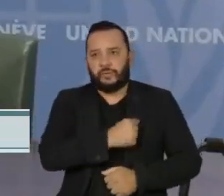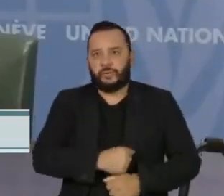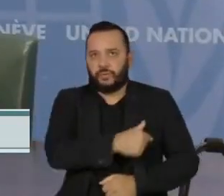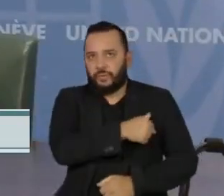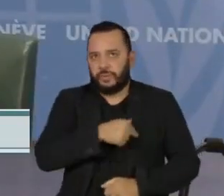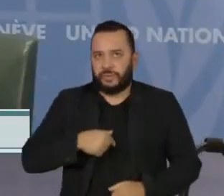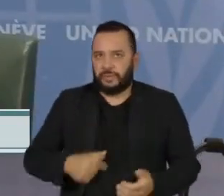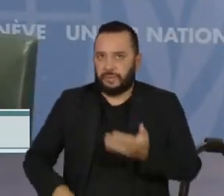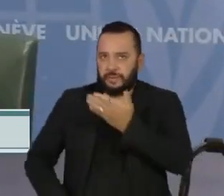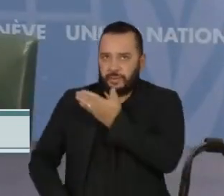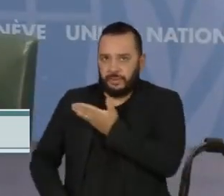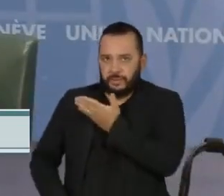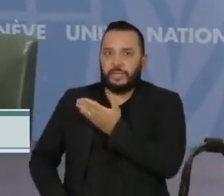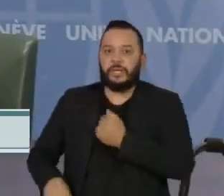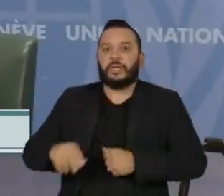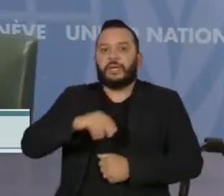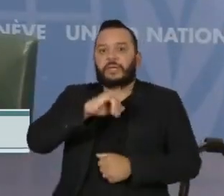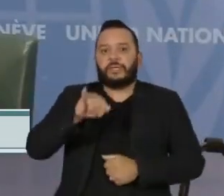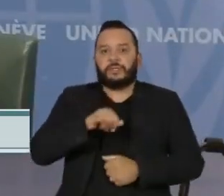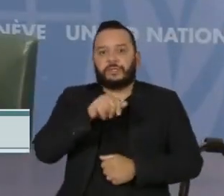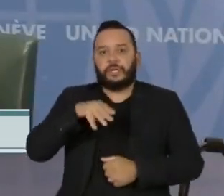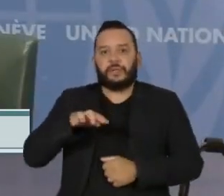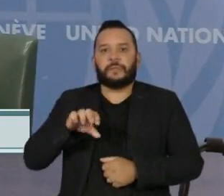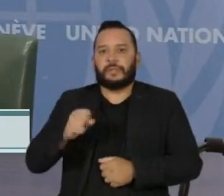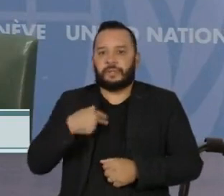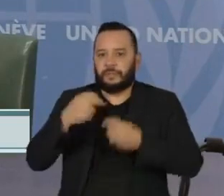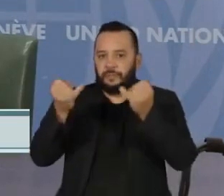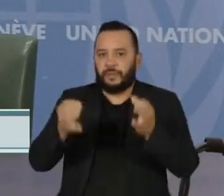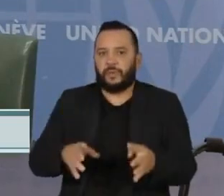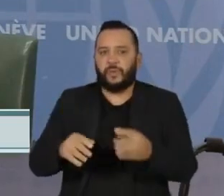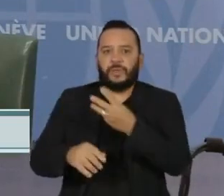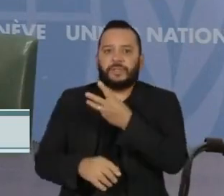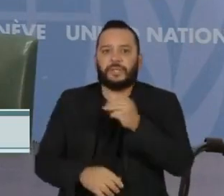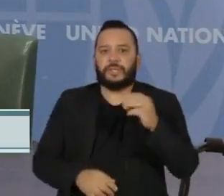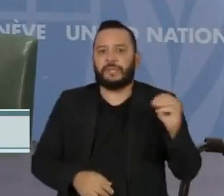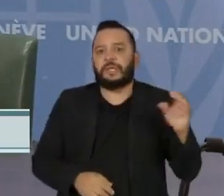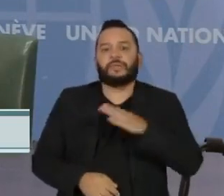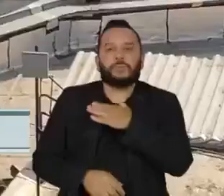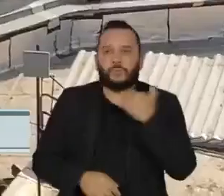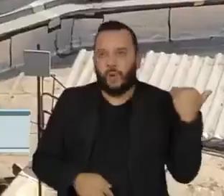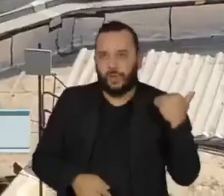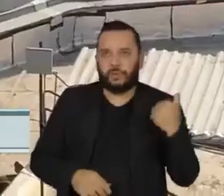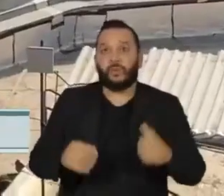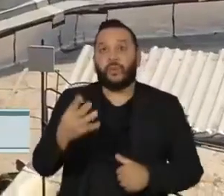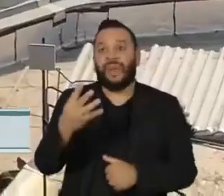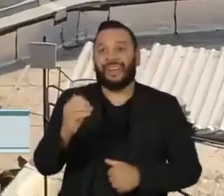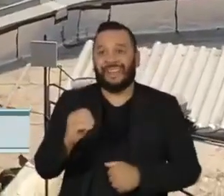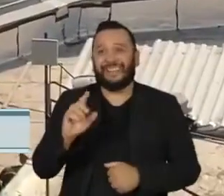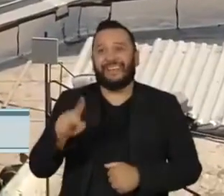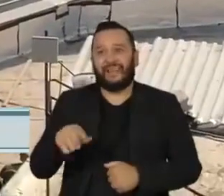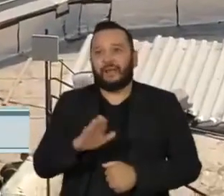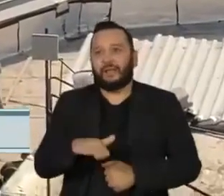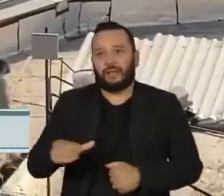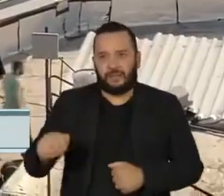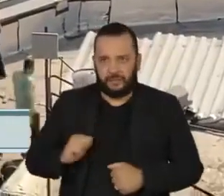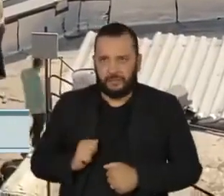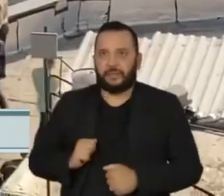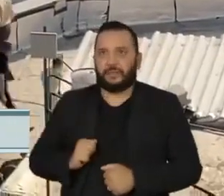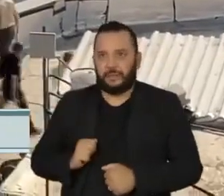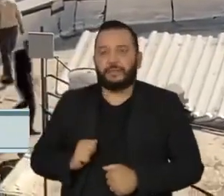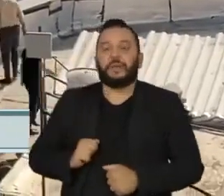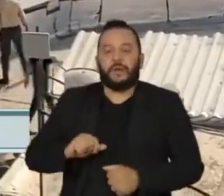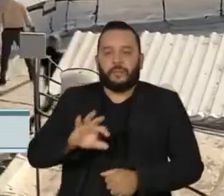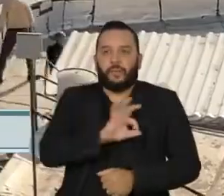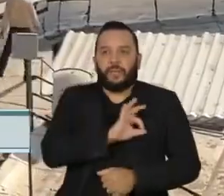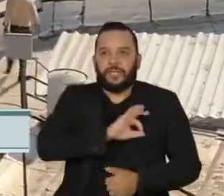Humanos da ONU, disse que dos mais de 300 mortos, 40 eram crianças. O comitê também apurou que a polícia iraniana